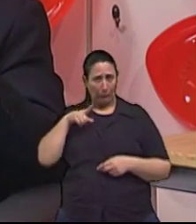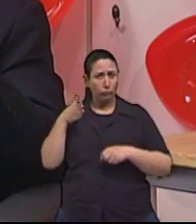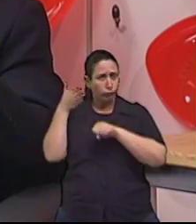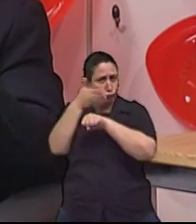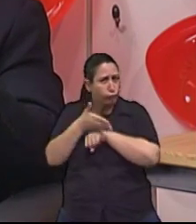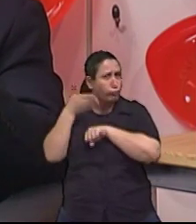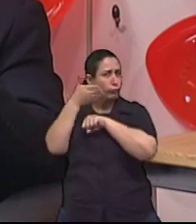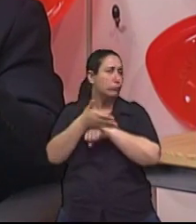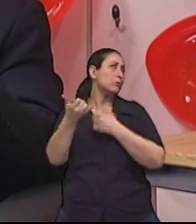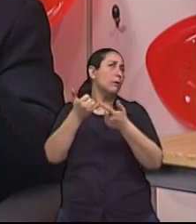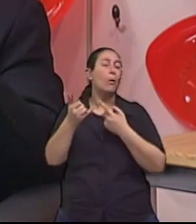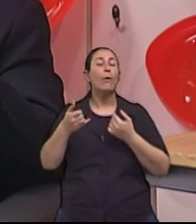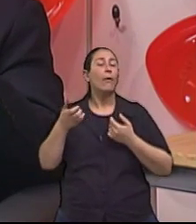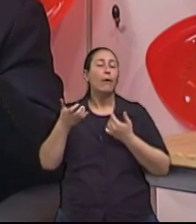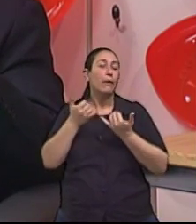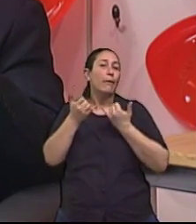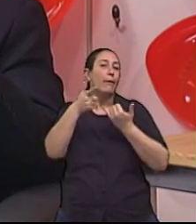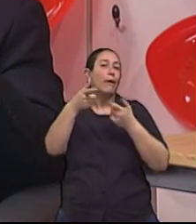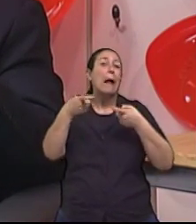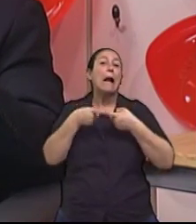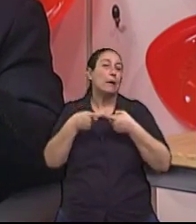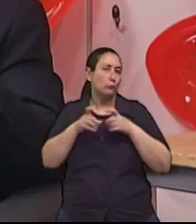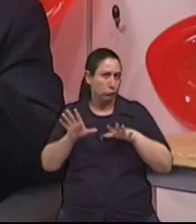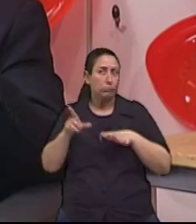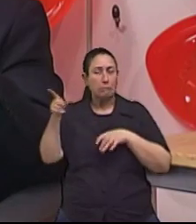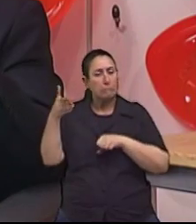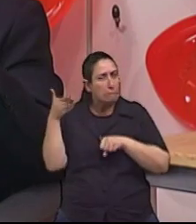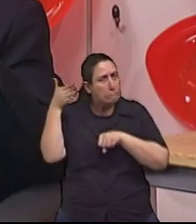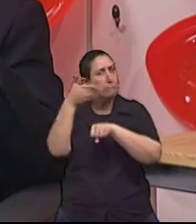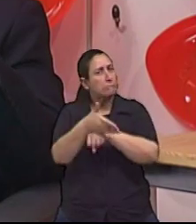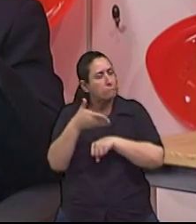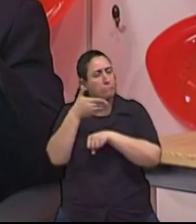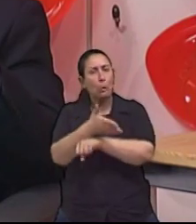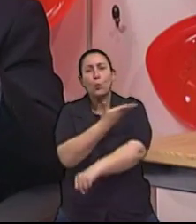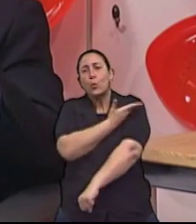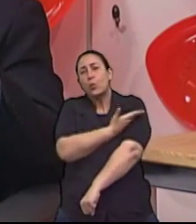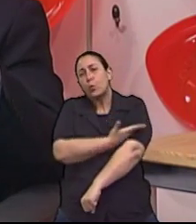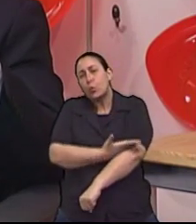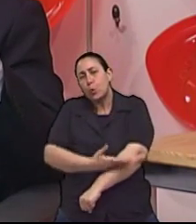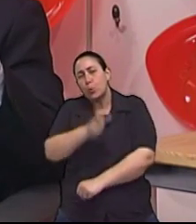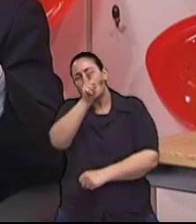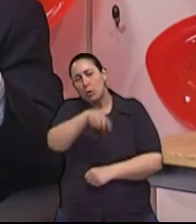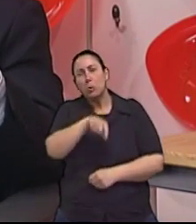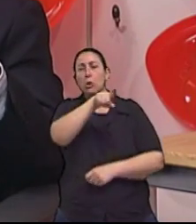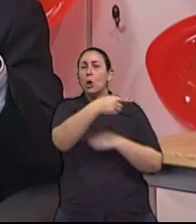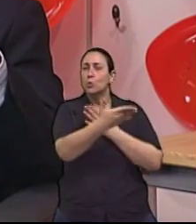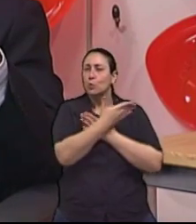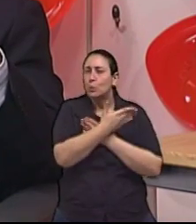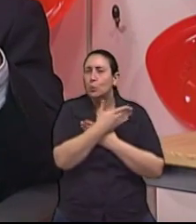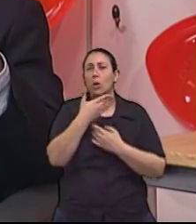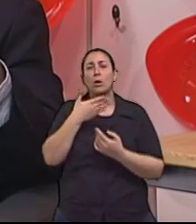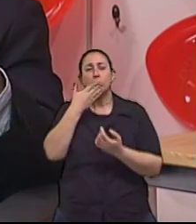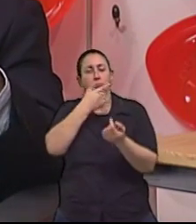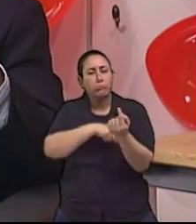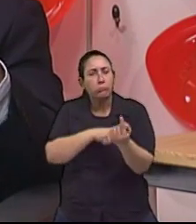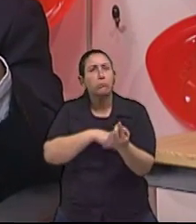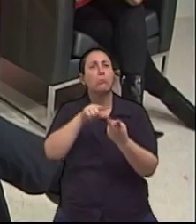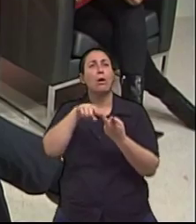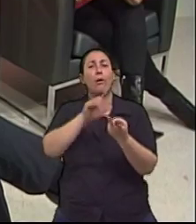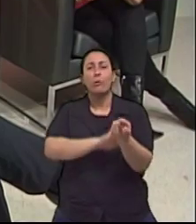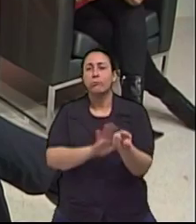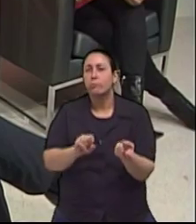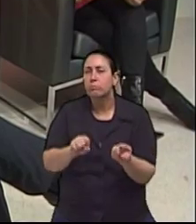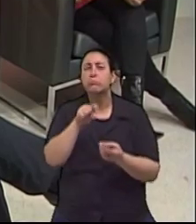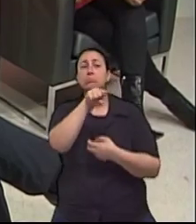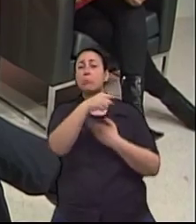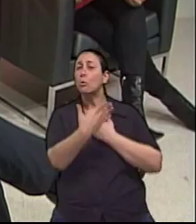confiança, um bom clínico, no qual ela confia, que trata a sua hipertensão, trata o seu diabetes, faz uma orientação de